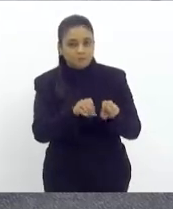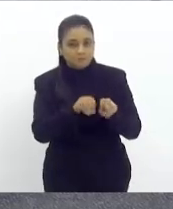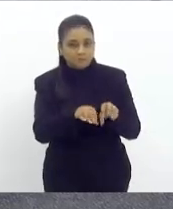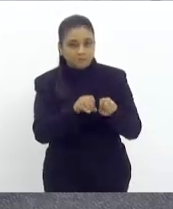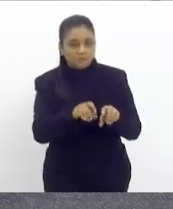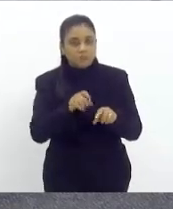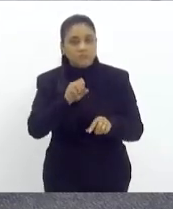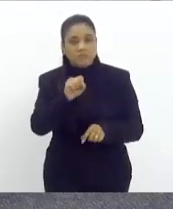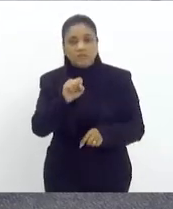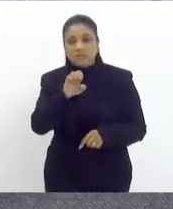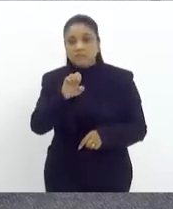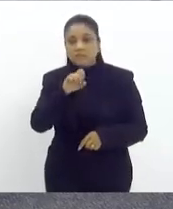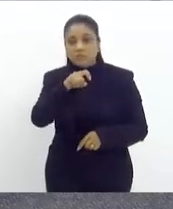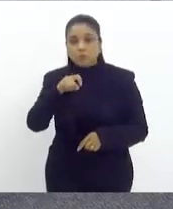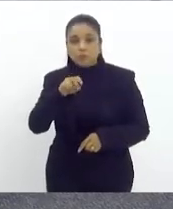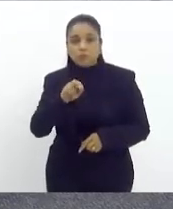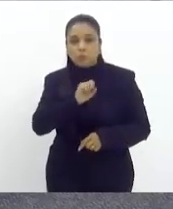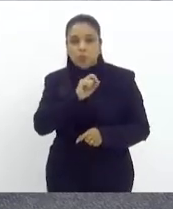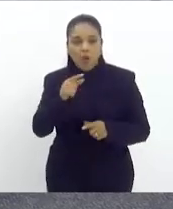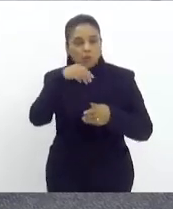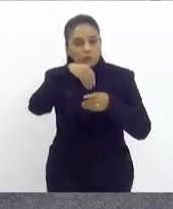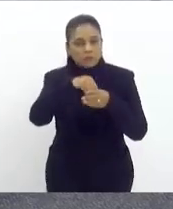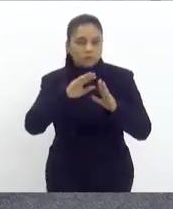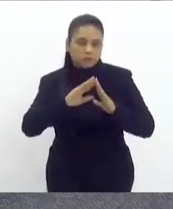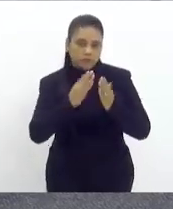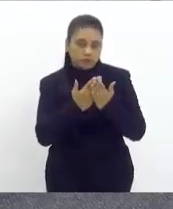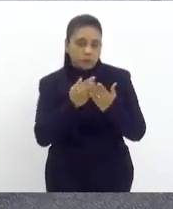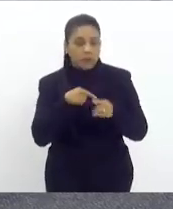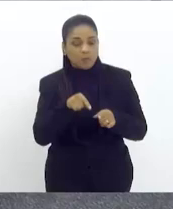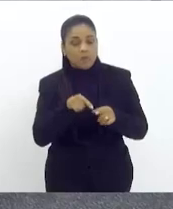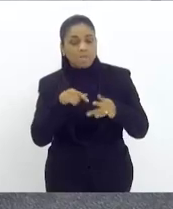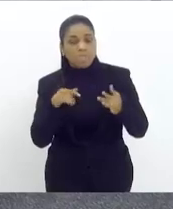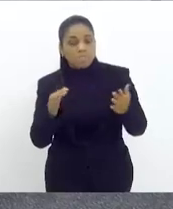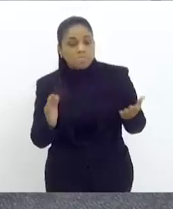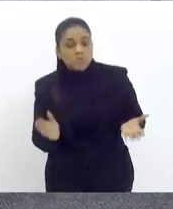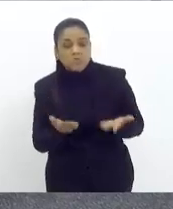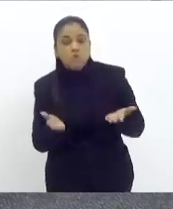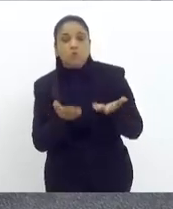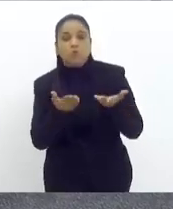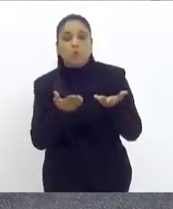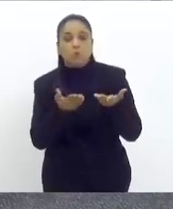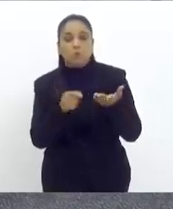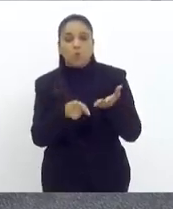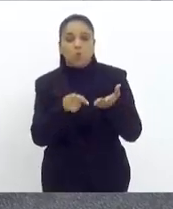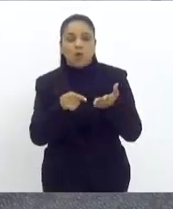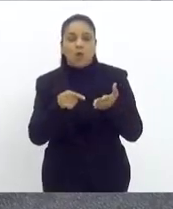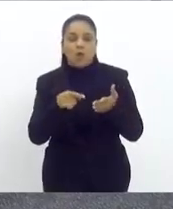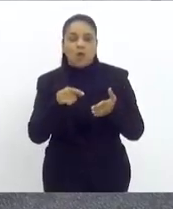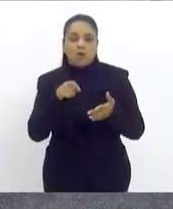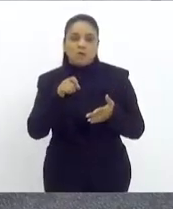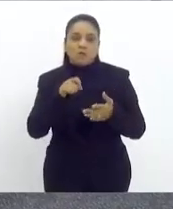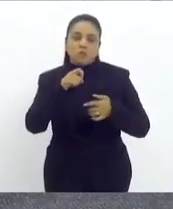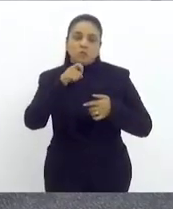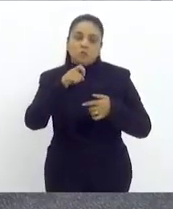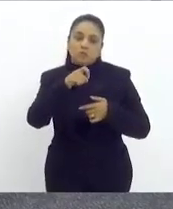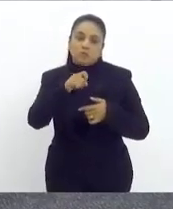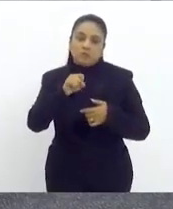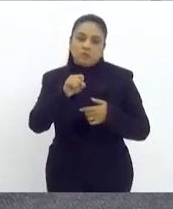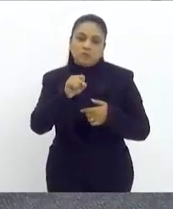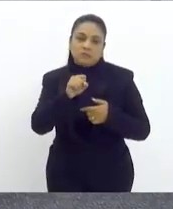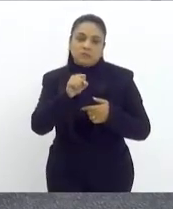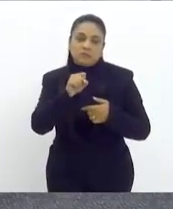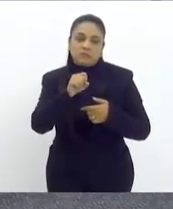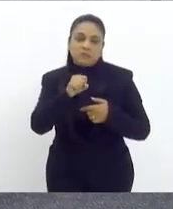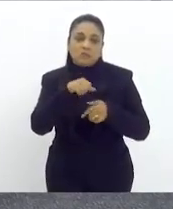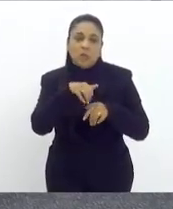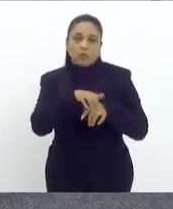permissivista, algo que estimularia a sexualidade antes do tempo, quando, na